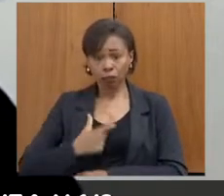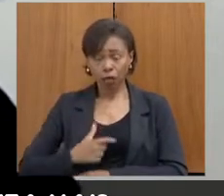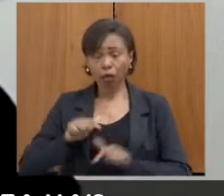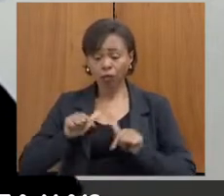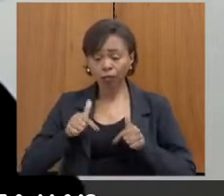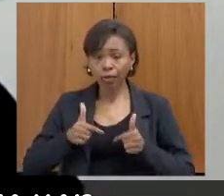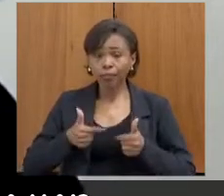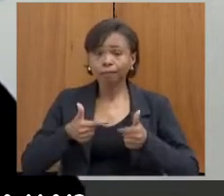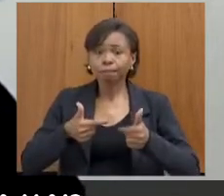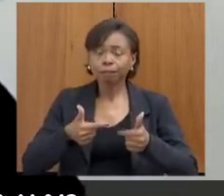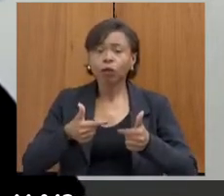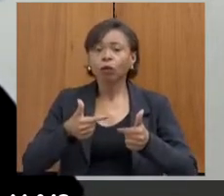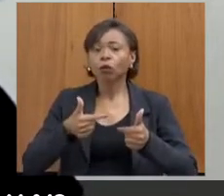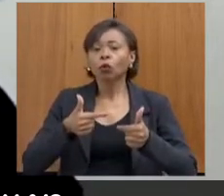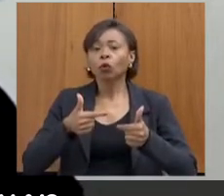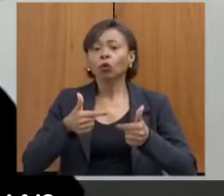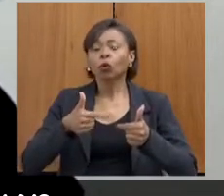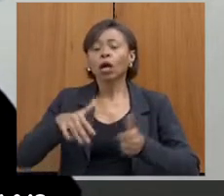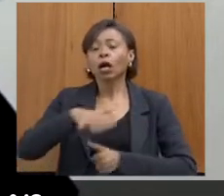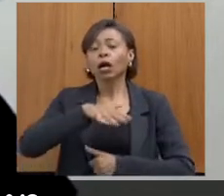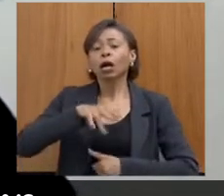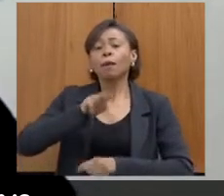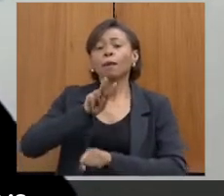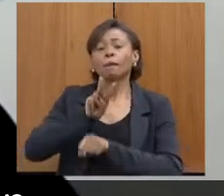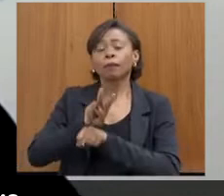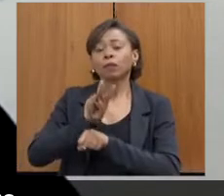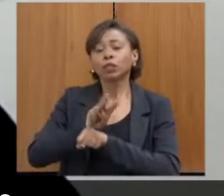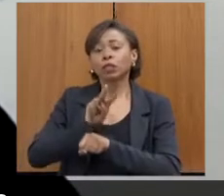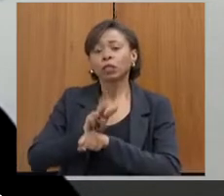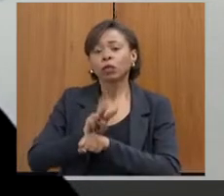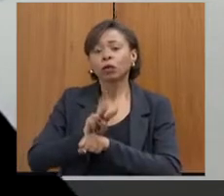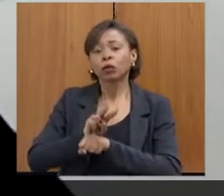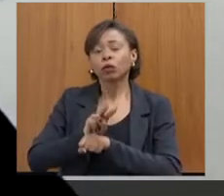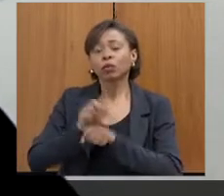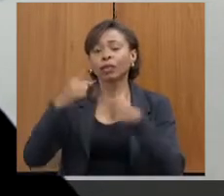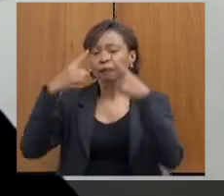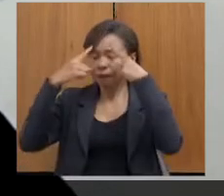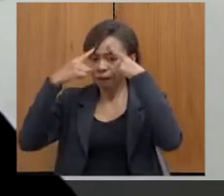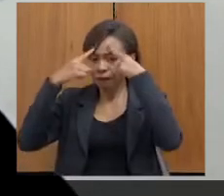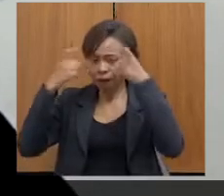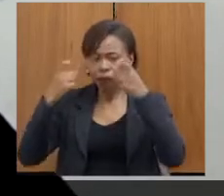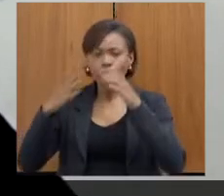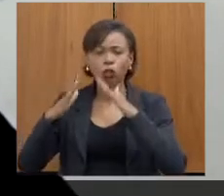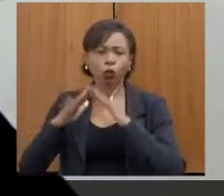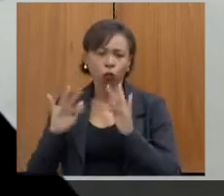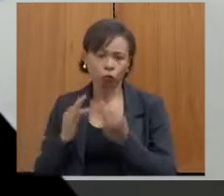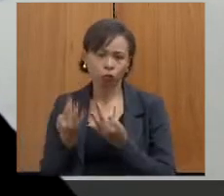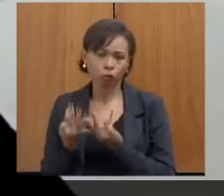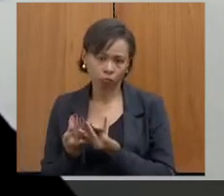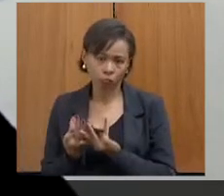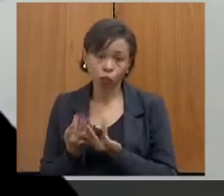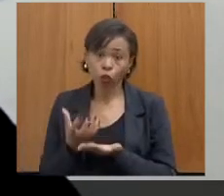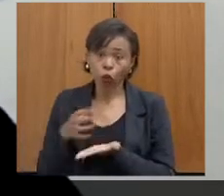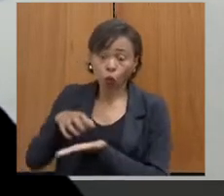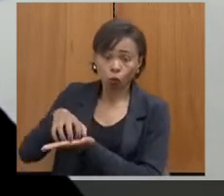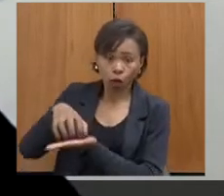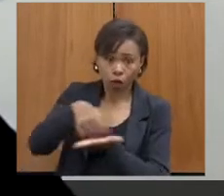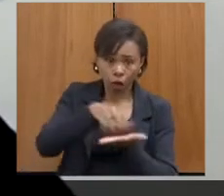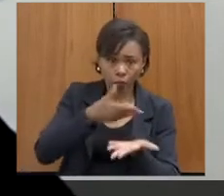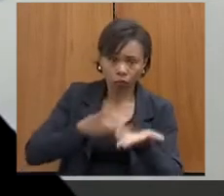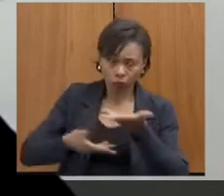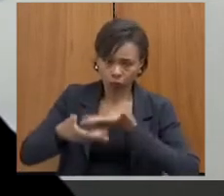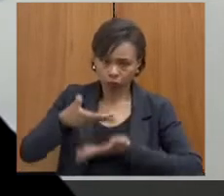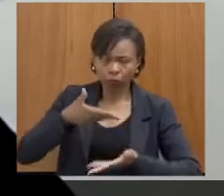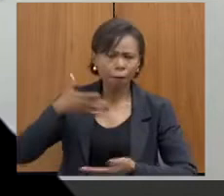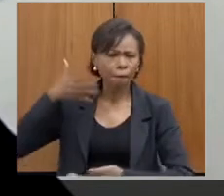na proteção das vítimas de violência doméstica, junto à rede de proteção. A gente faz várias palestras